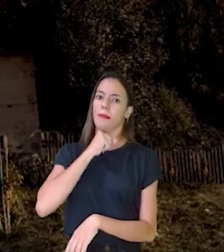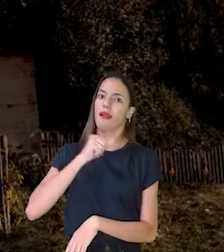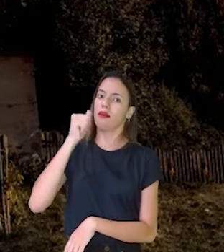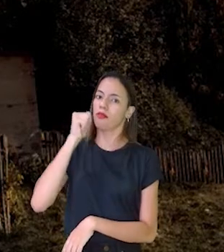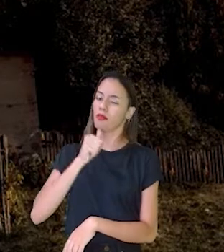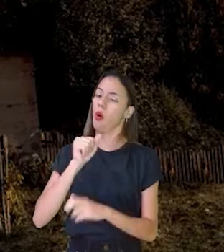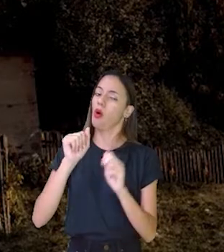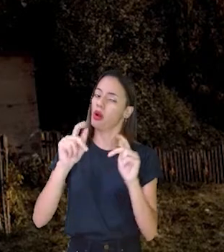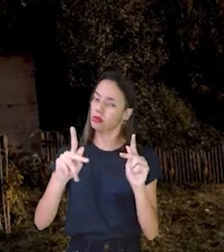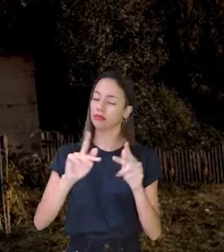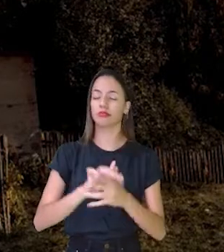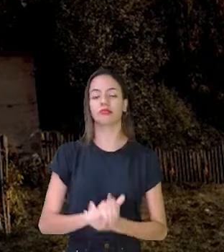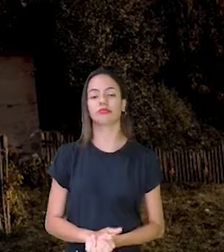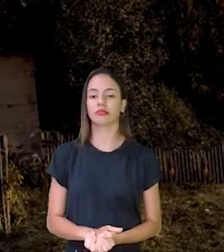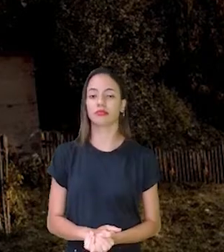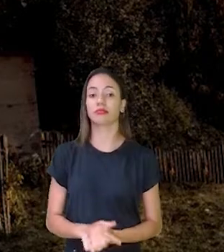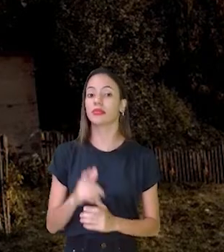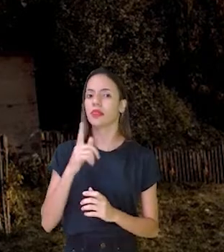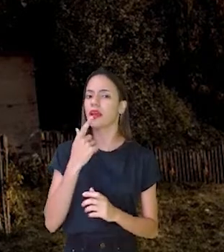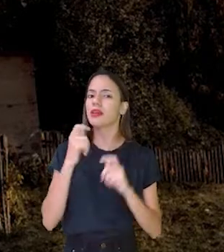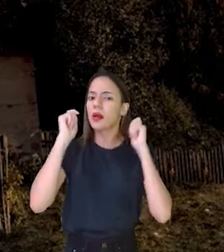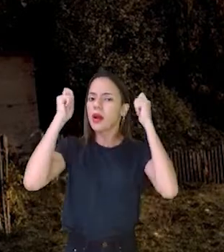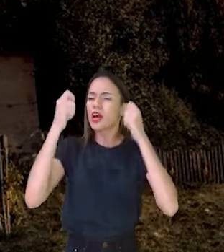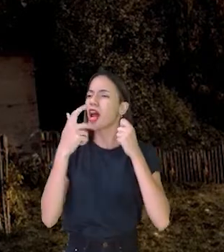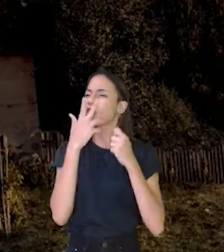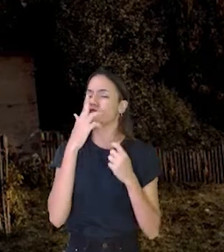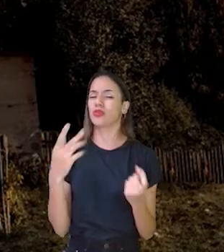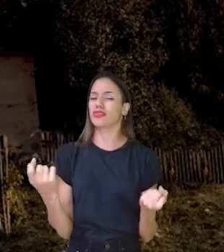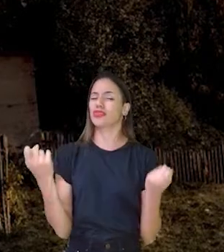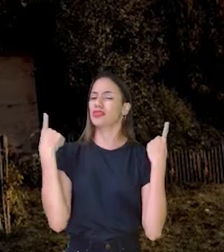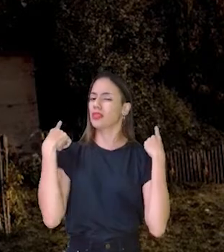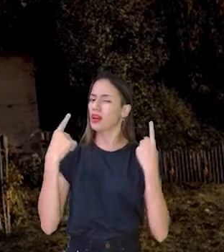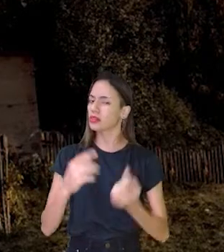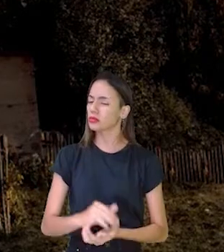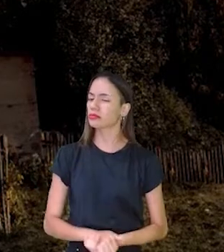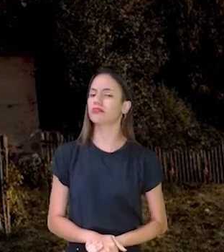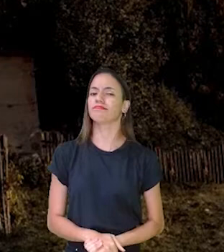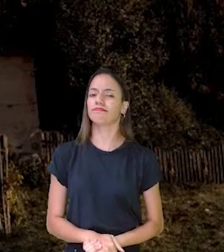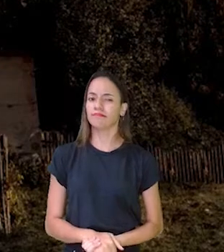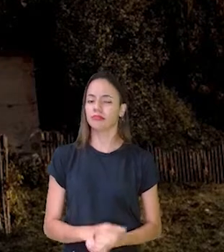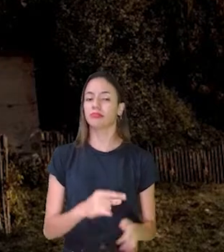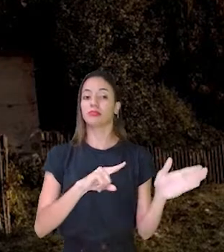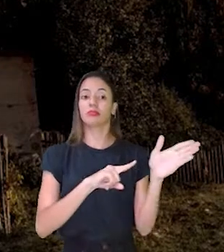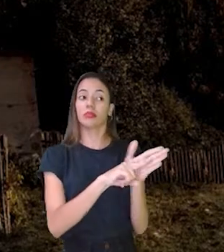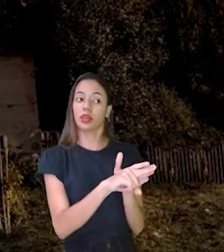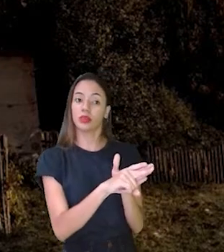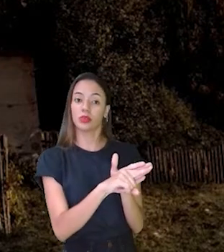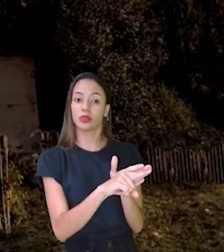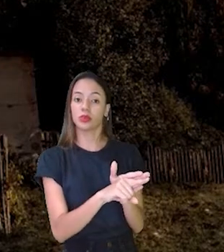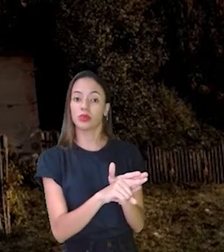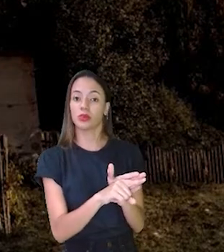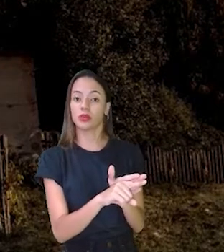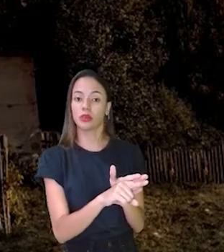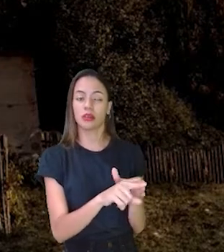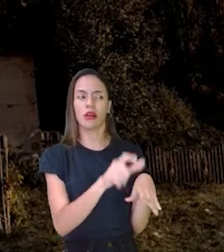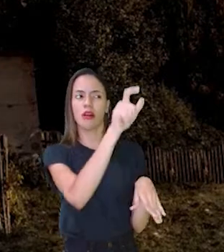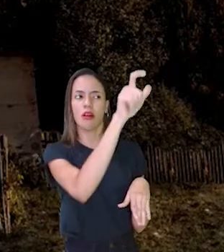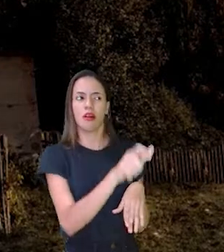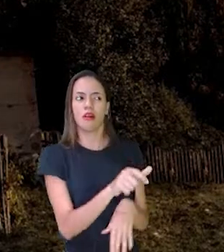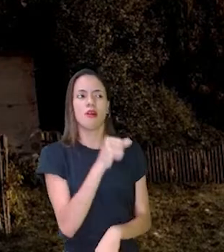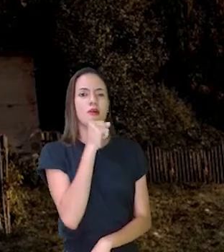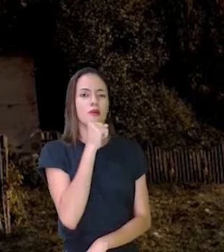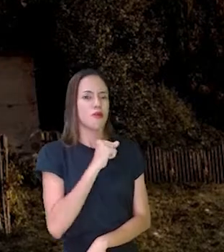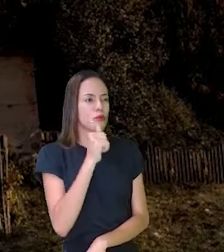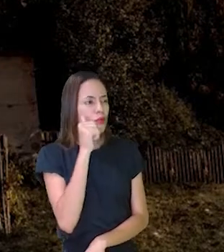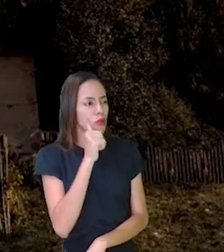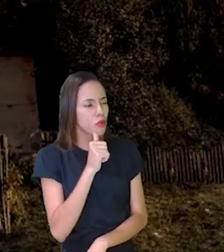Ela achou Tudo muito esquisito Sabe Perguntou Vovó Vovó